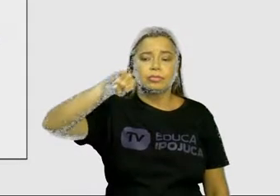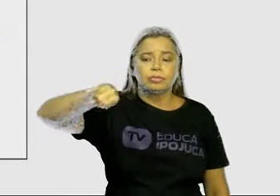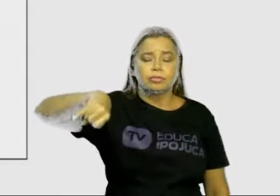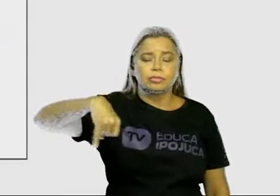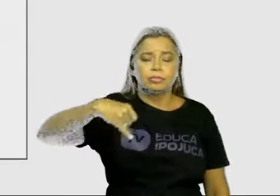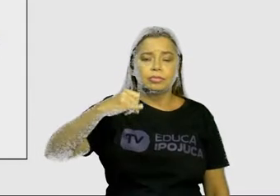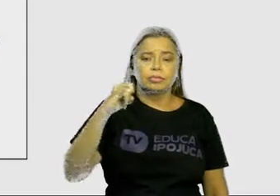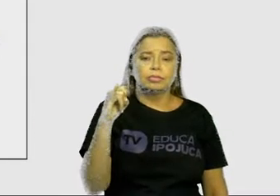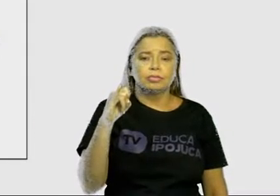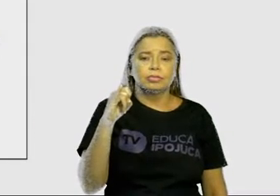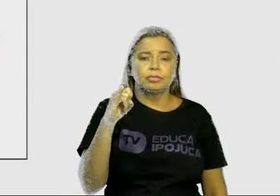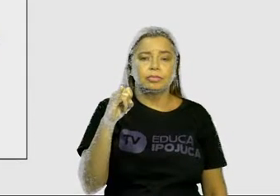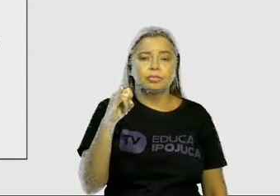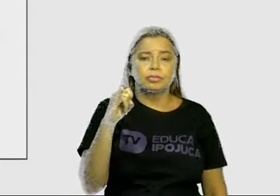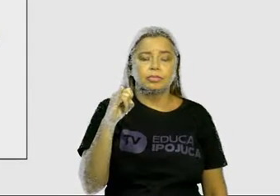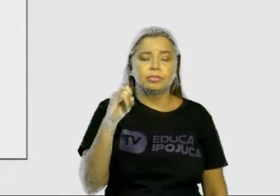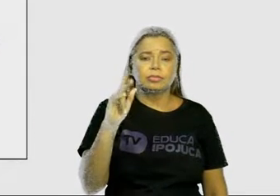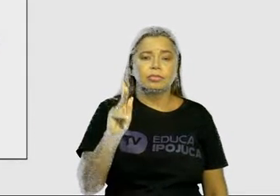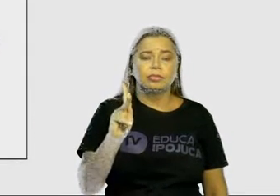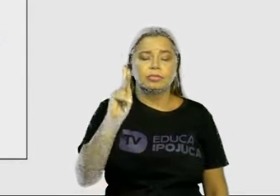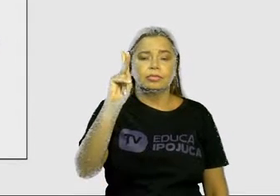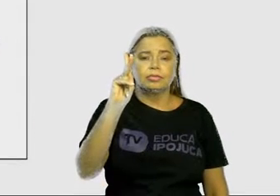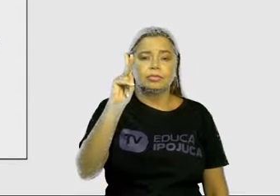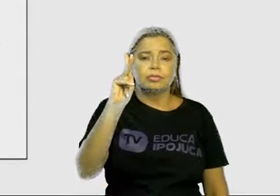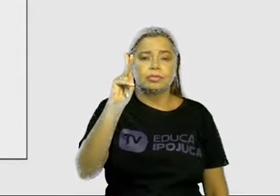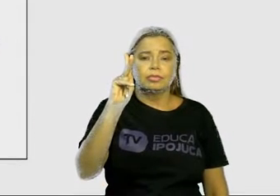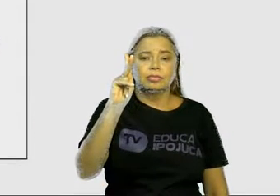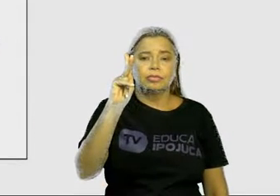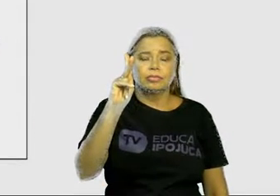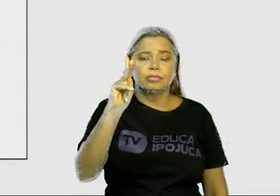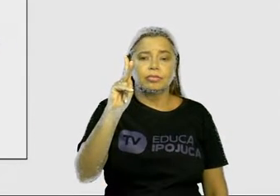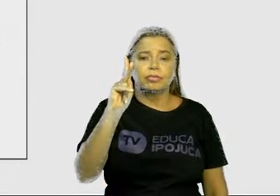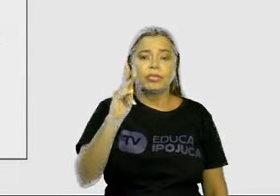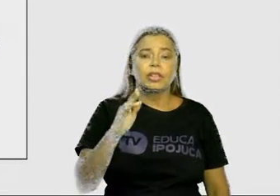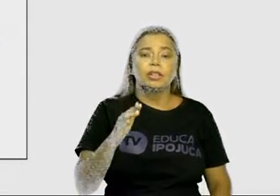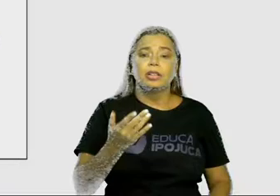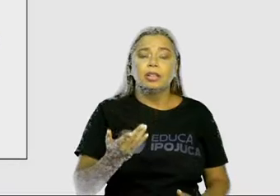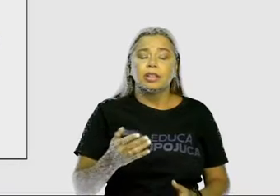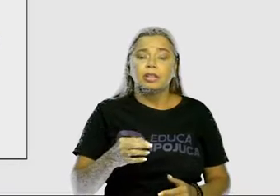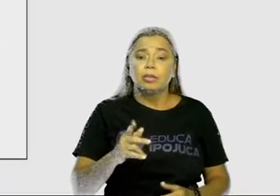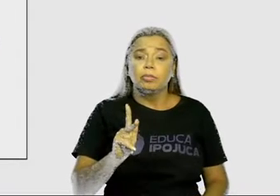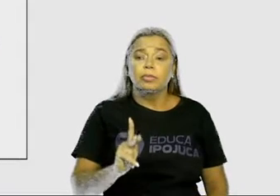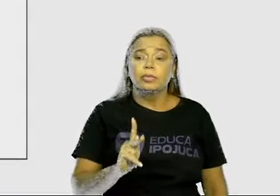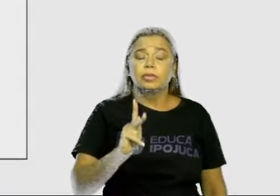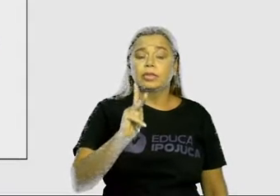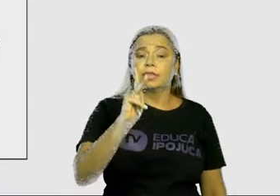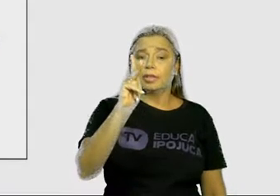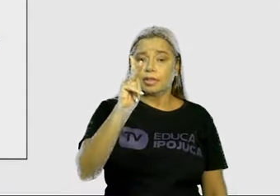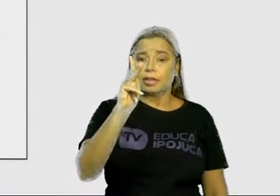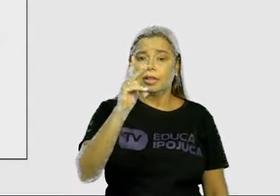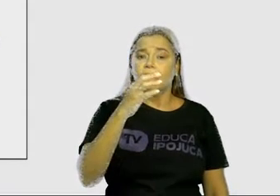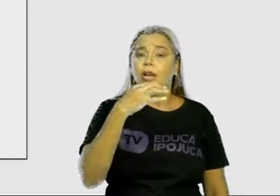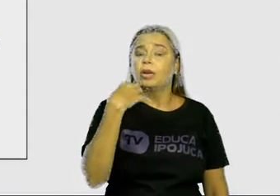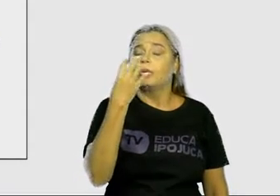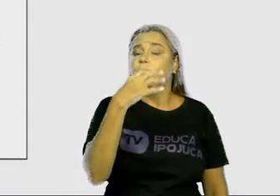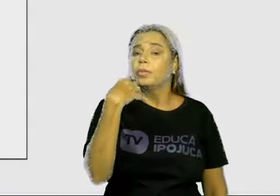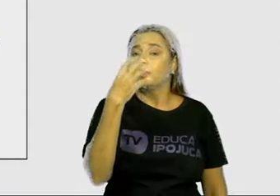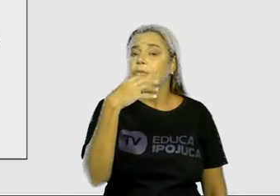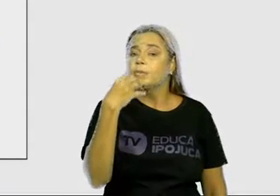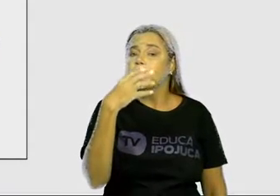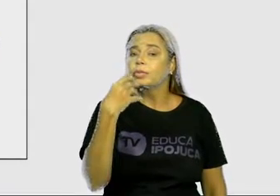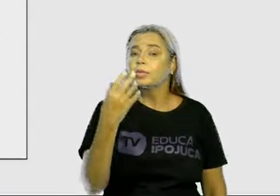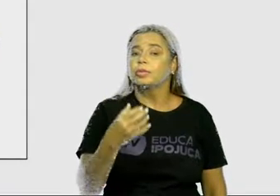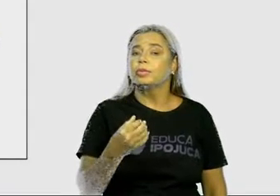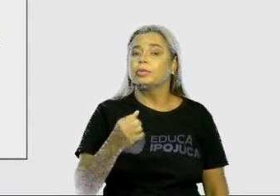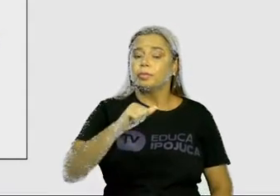J, K. Veja, a pronúncia já abre mais, né? O som é causa do acento agudo.